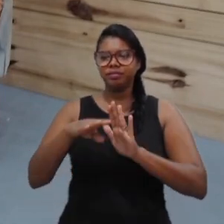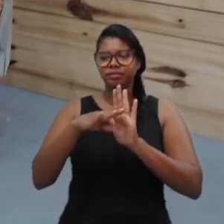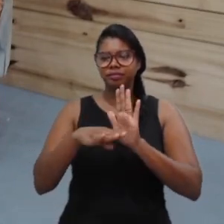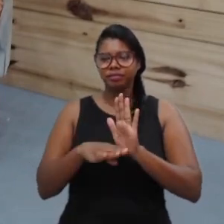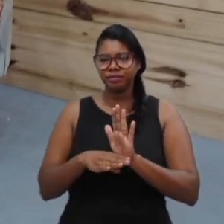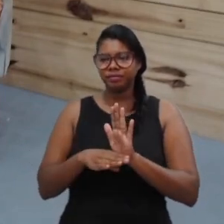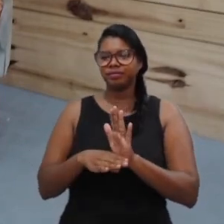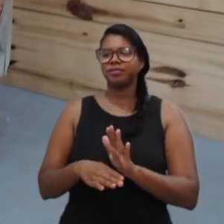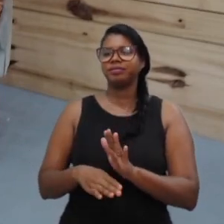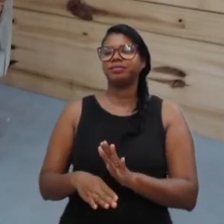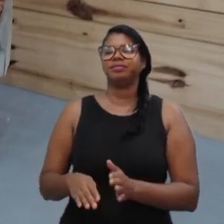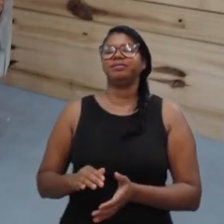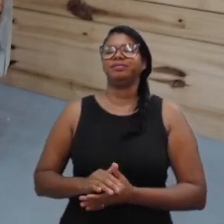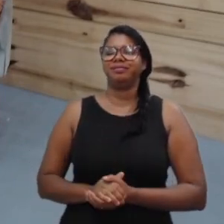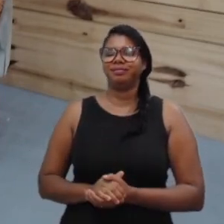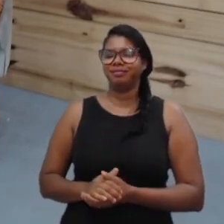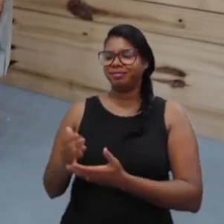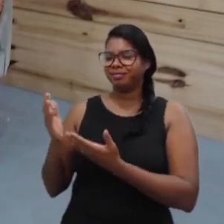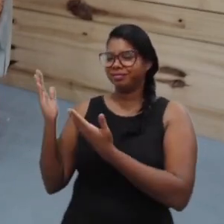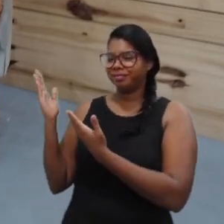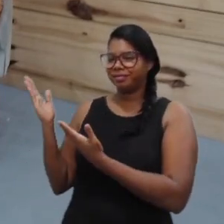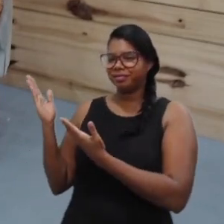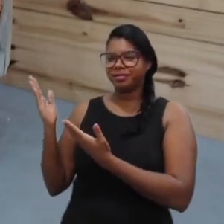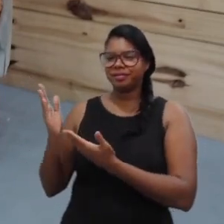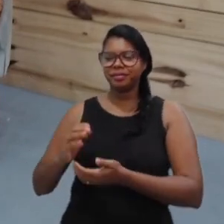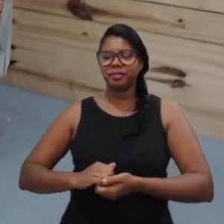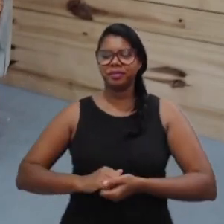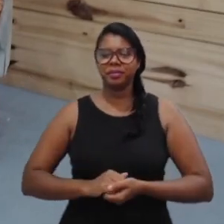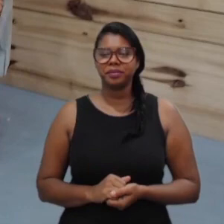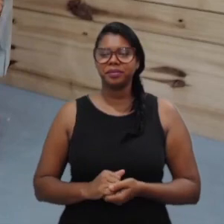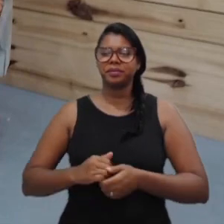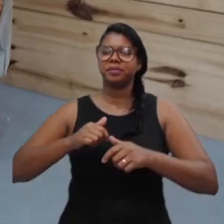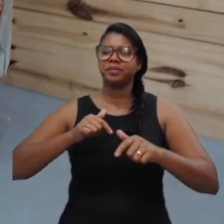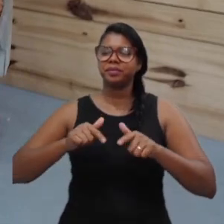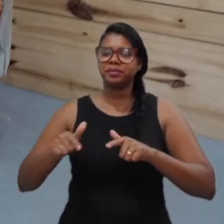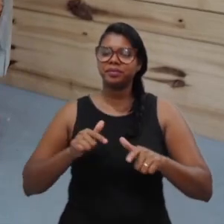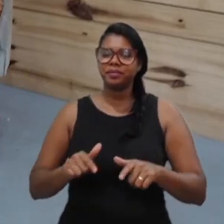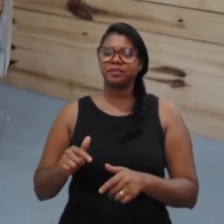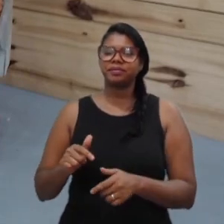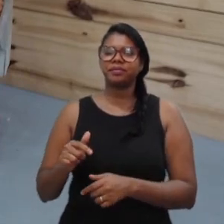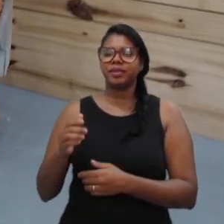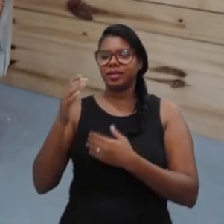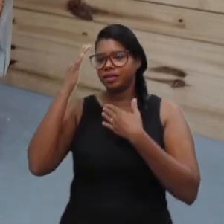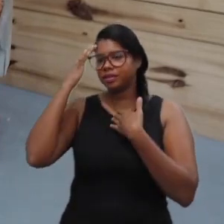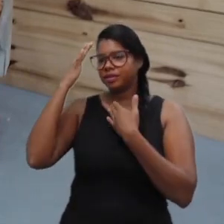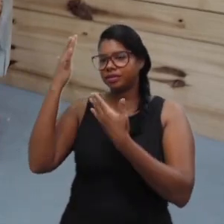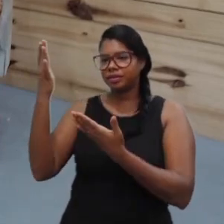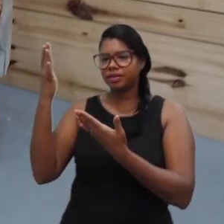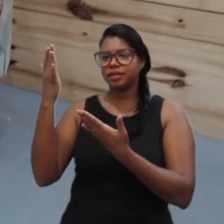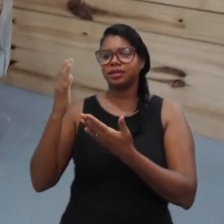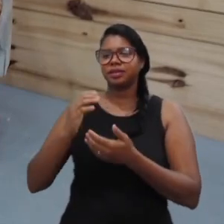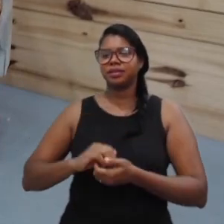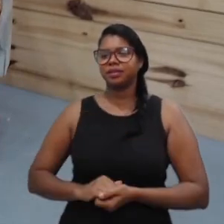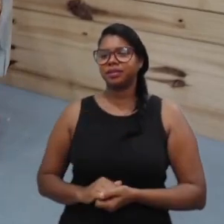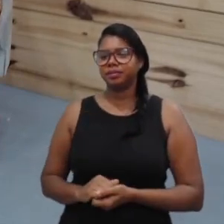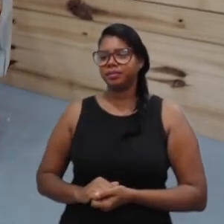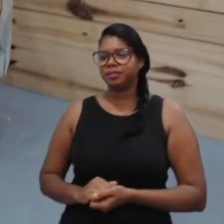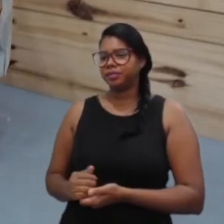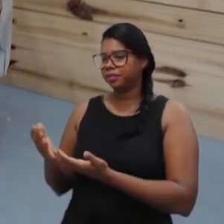Miranda, que é fantástico, nosso colega de trabalho, e a gente só agradece, até a próxima professora,